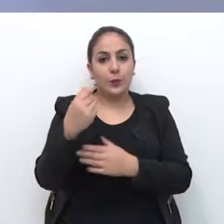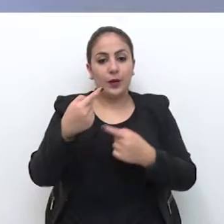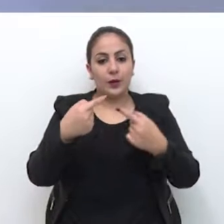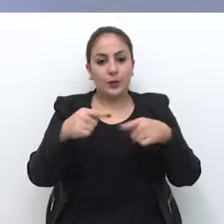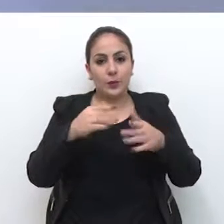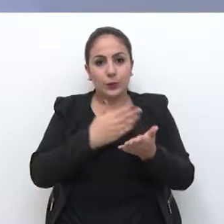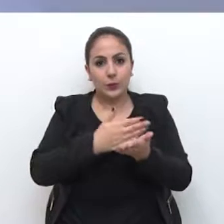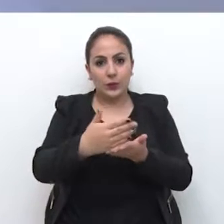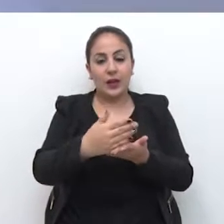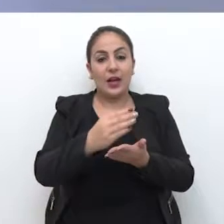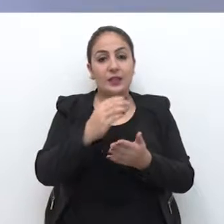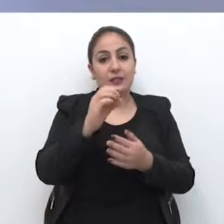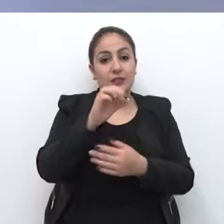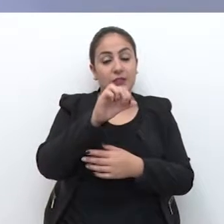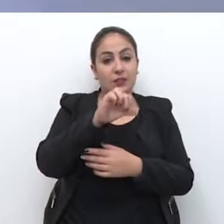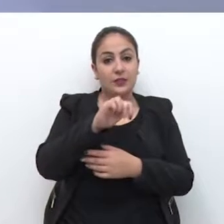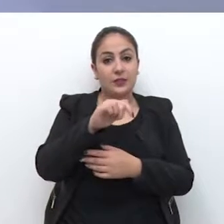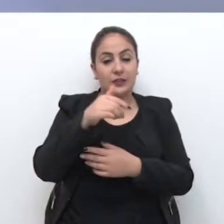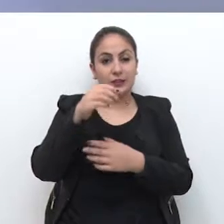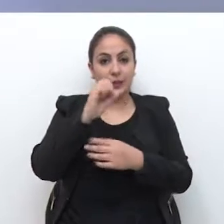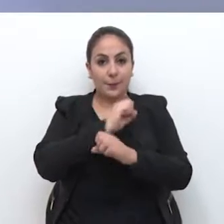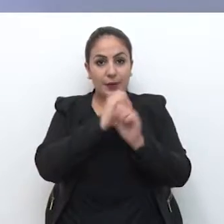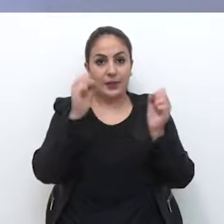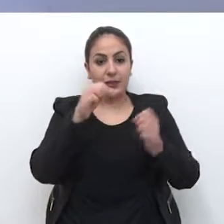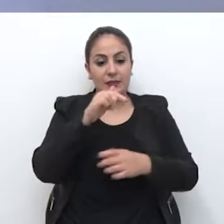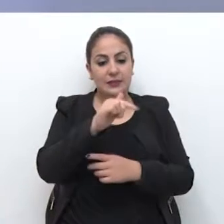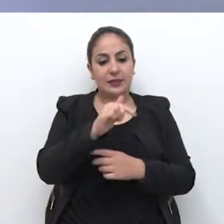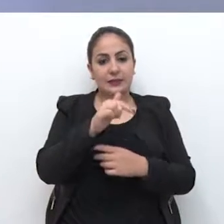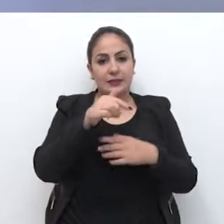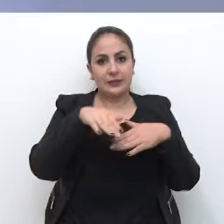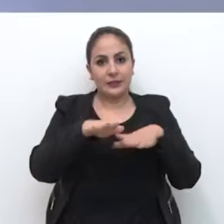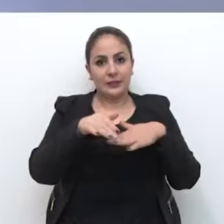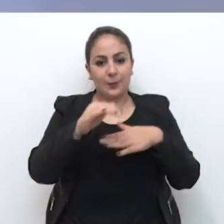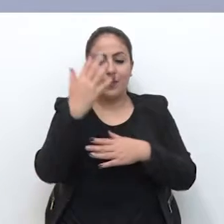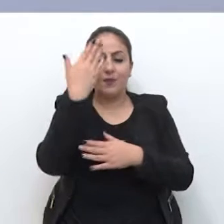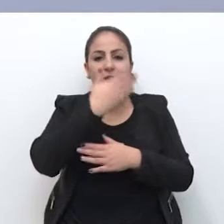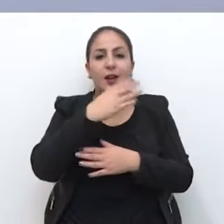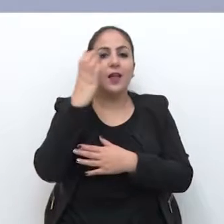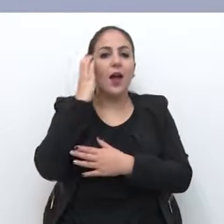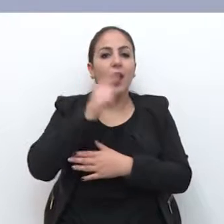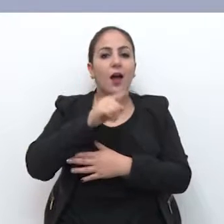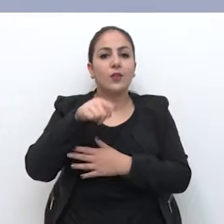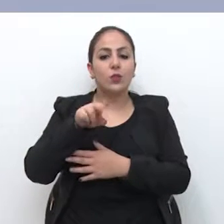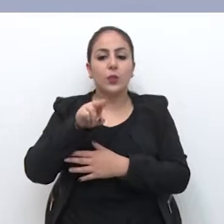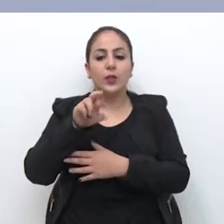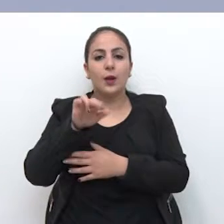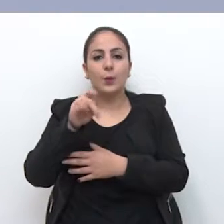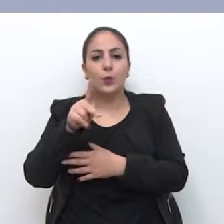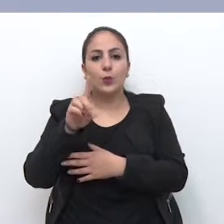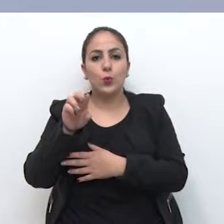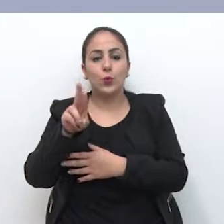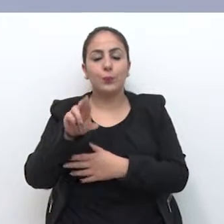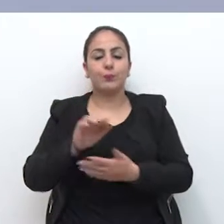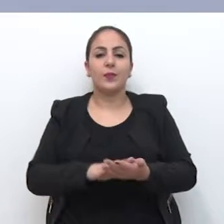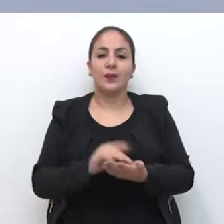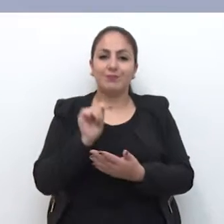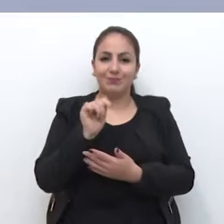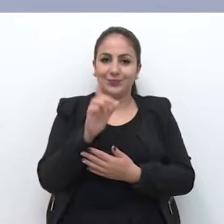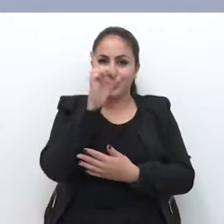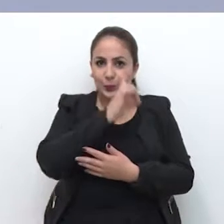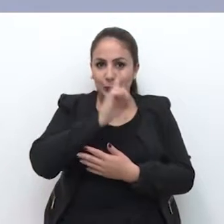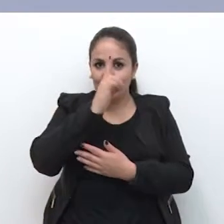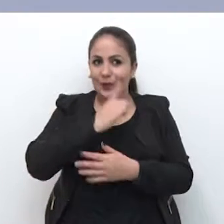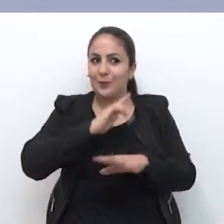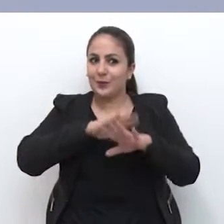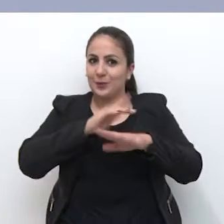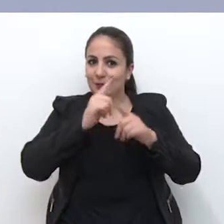manhã na Avenida 7 de setembro, em frente à rádio Uirapuru. E neste domingo tem mais uma edição do